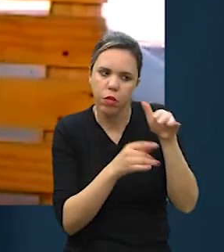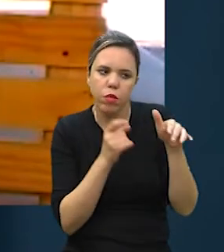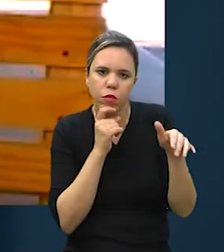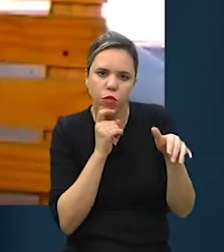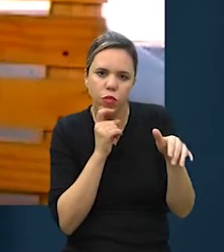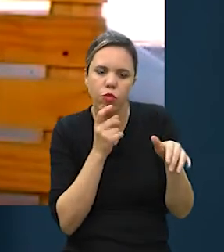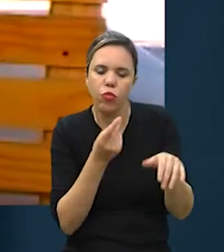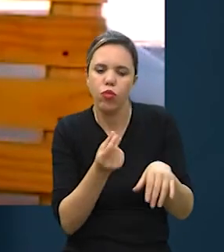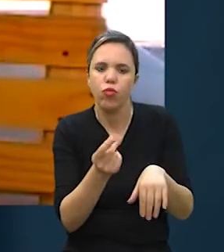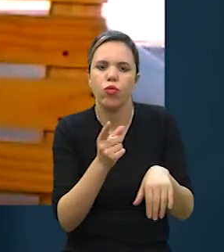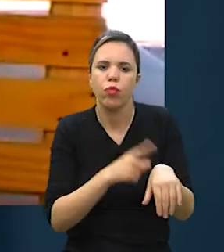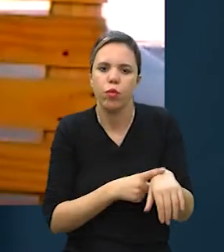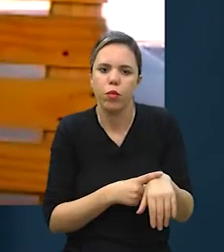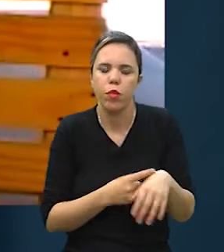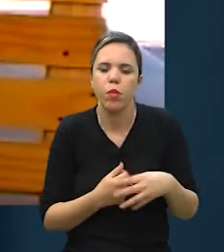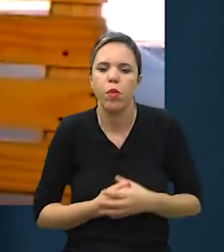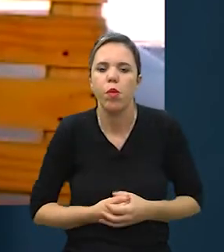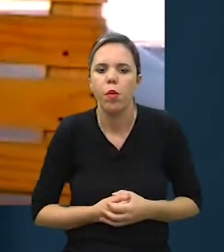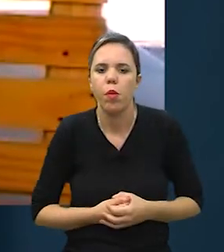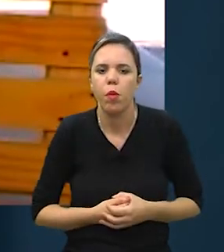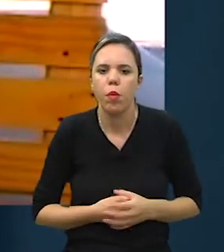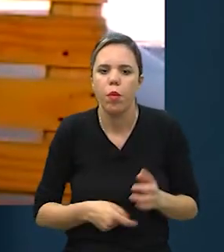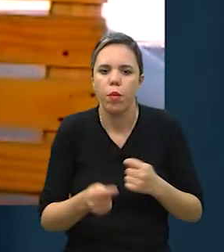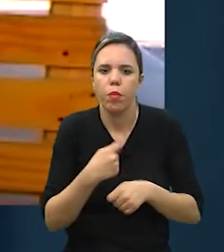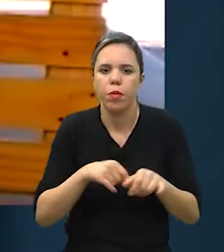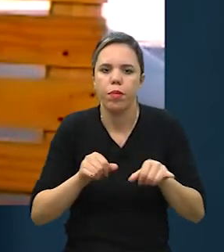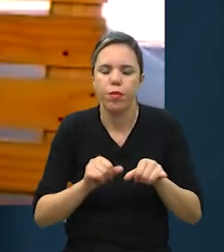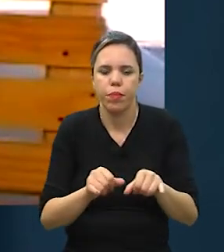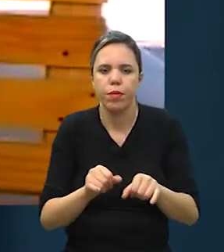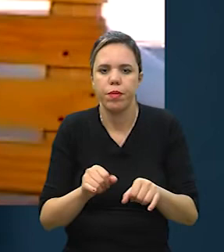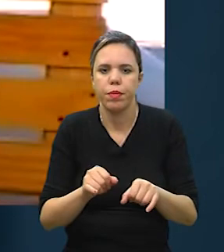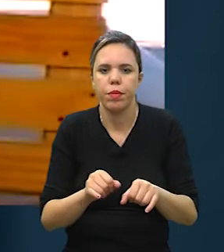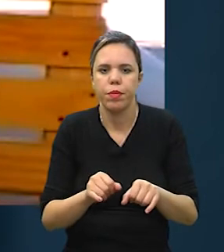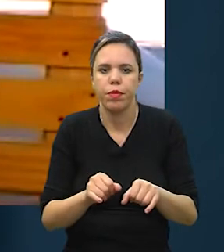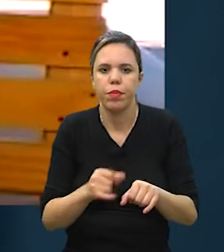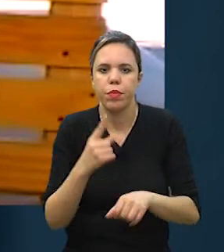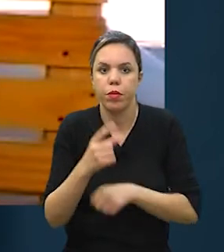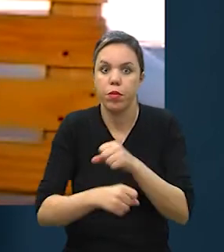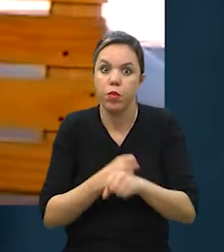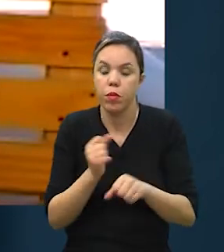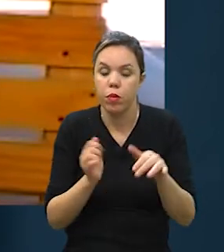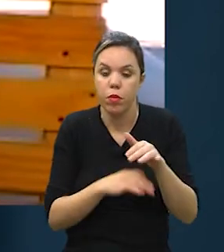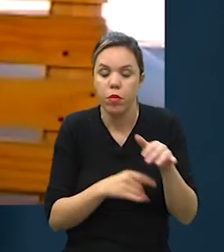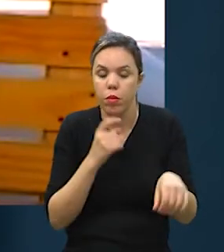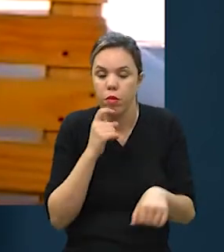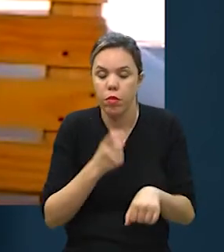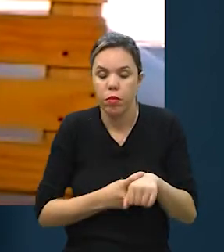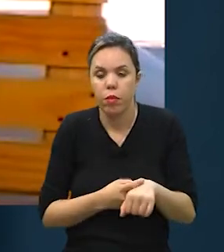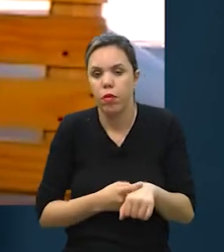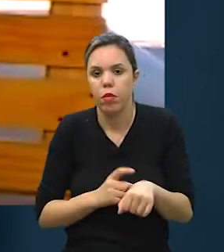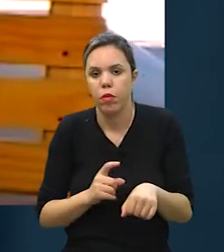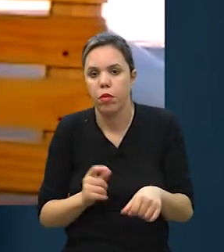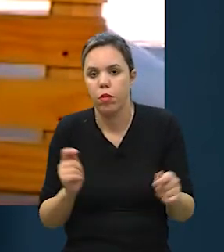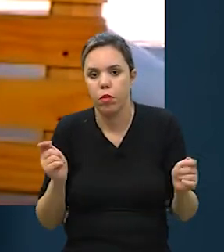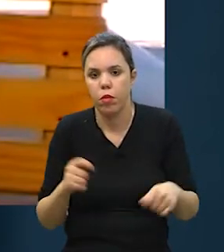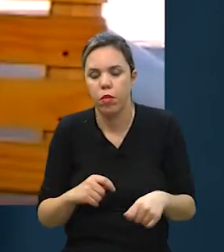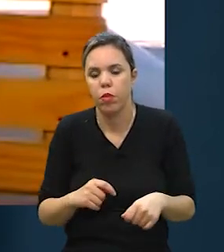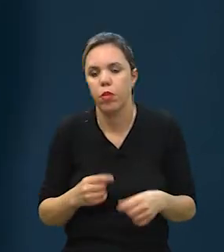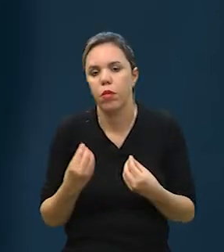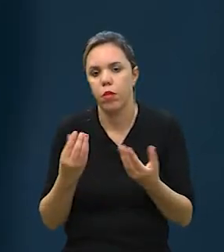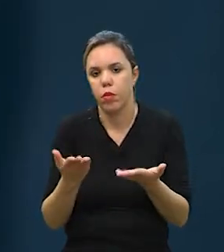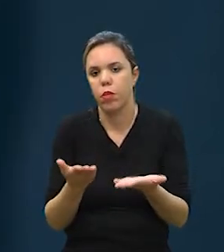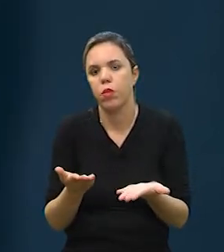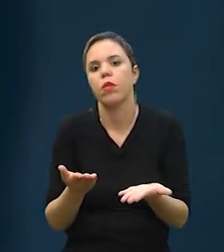então ela dura bastante tempo. No mercado, ela fica há mais de um ano congelada, em boas condições.